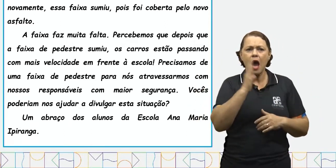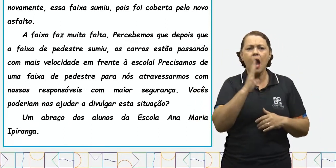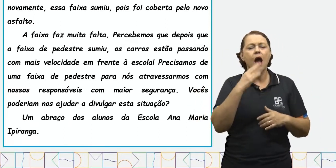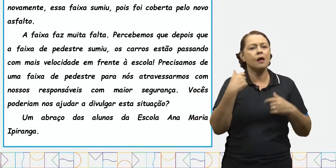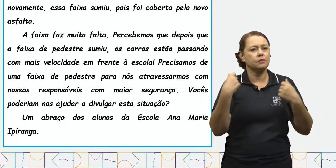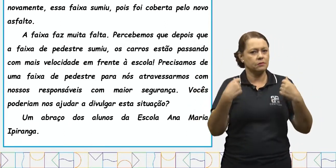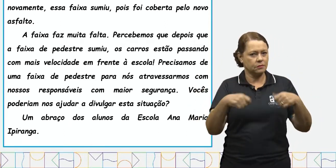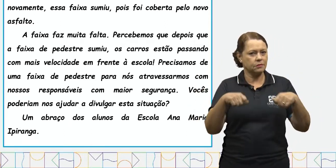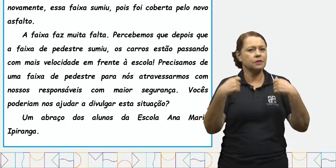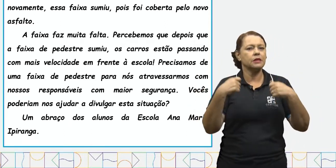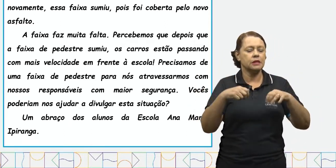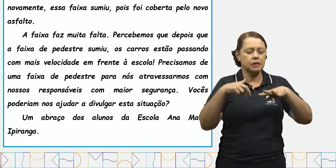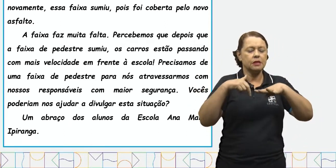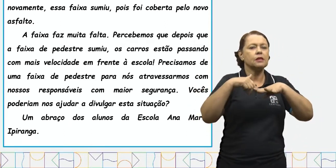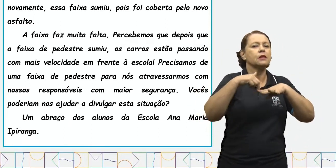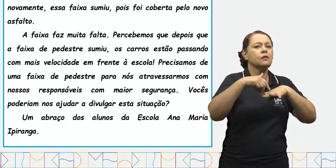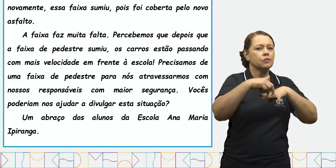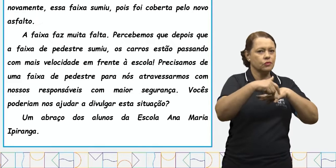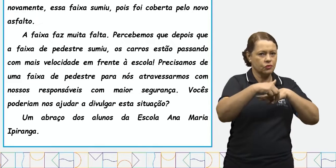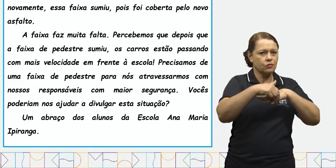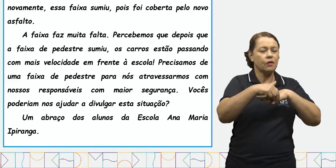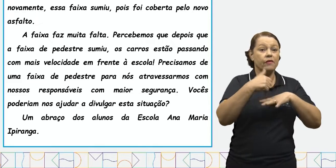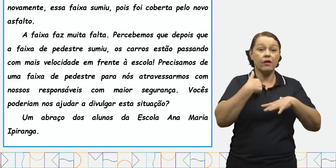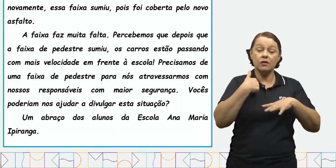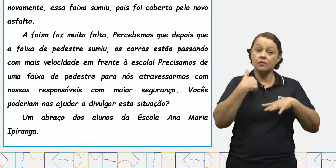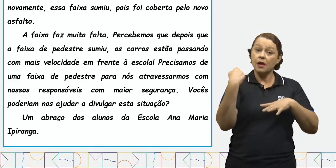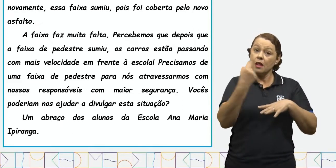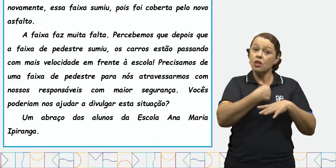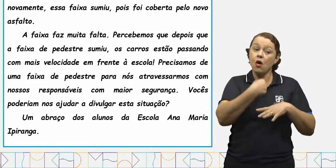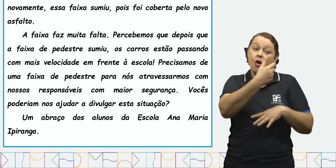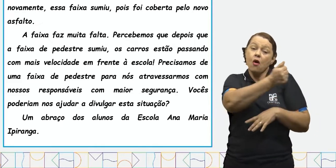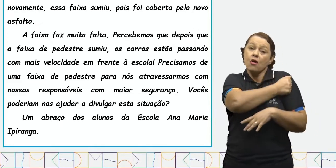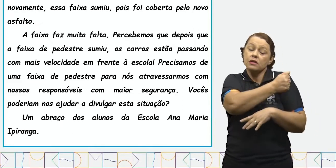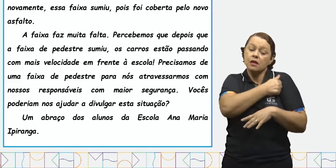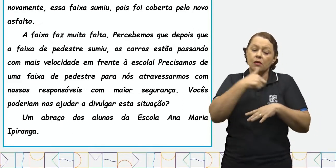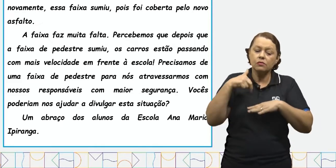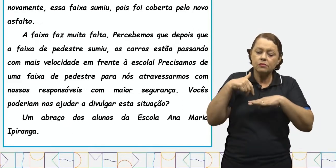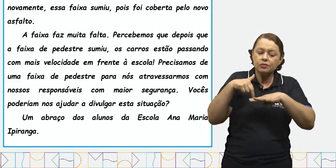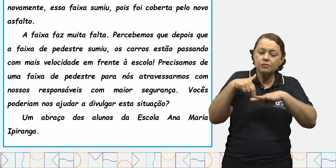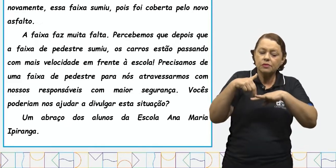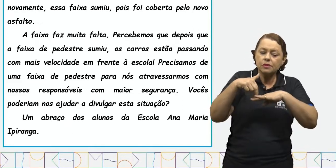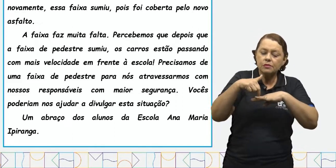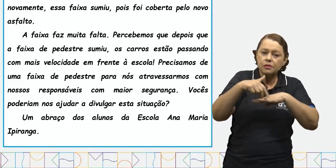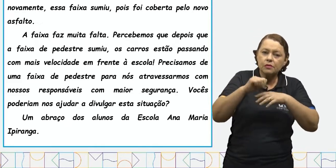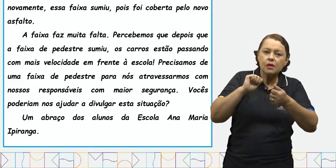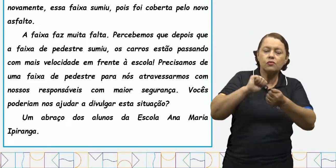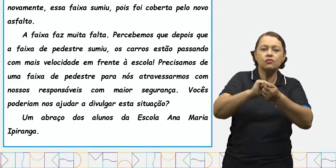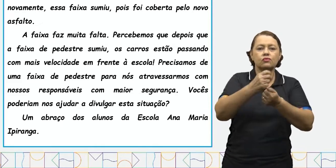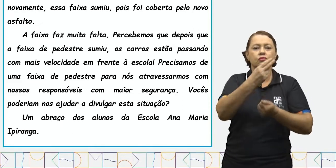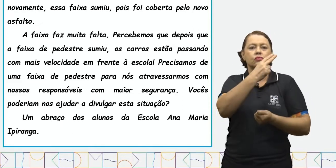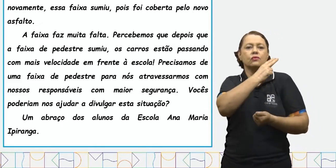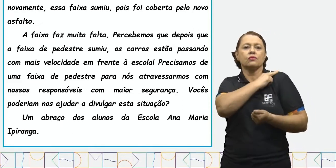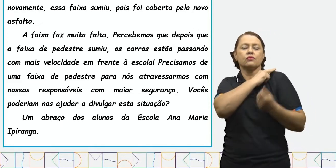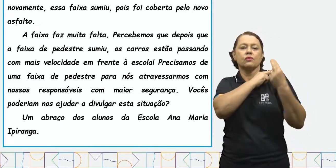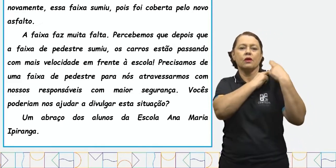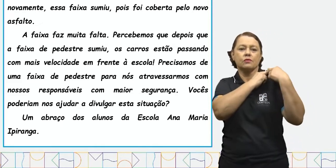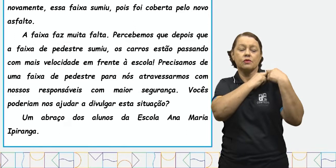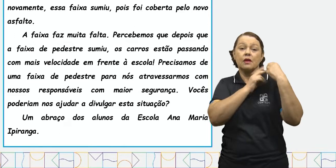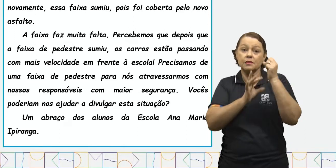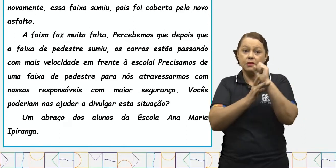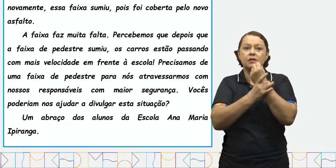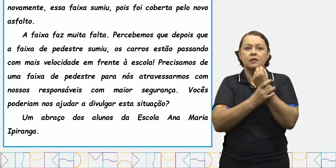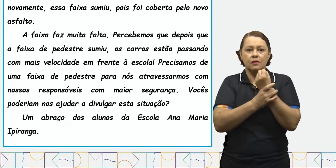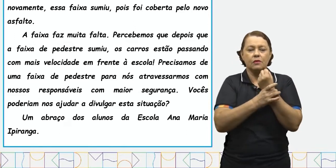Precisamos de uma faixa de pedestre para nós atravessarmos com nossos responsáveis com maior segurança. Vocês